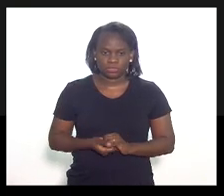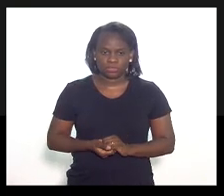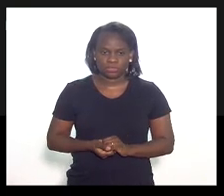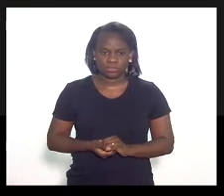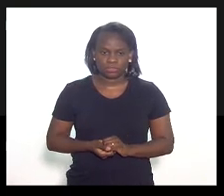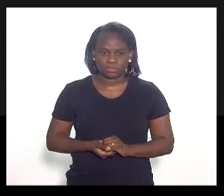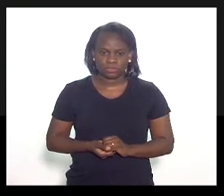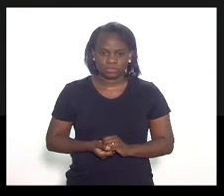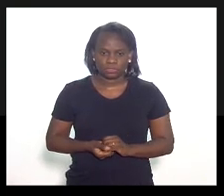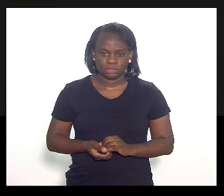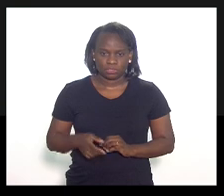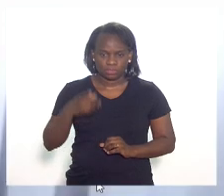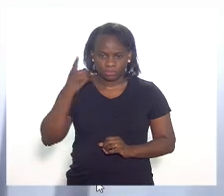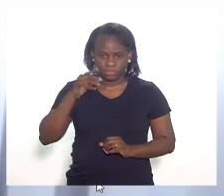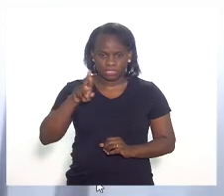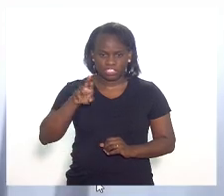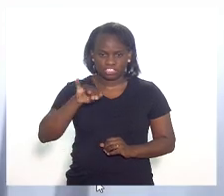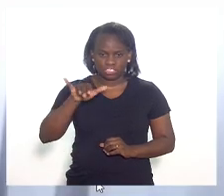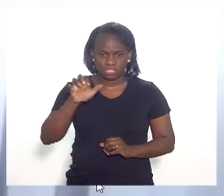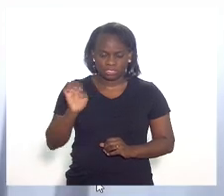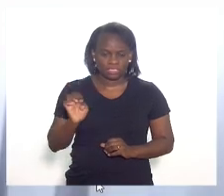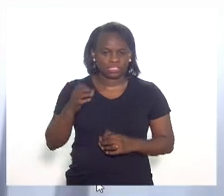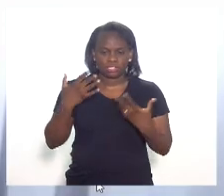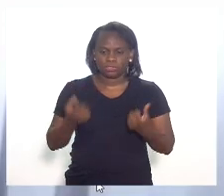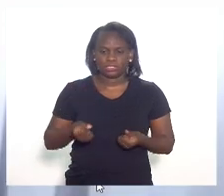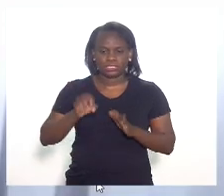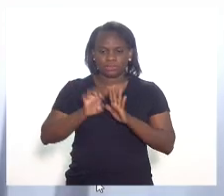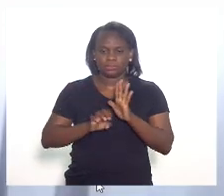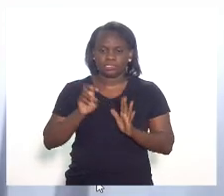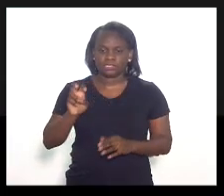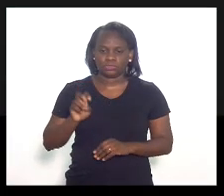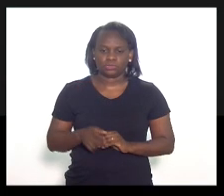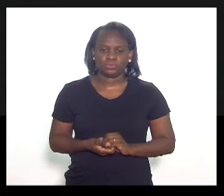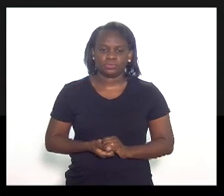A deputada enfermeira Rejane é contra a emenda número 5.